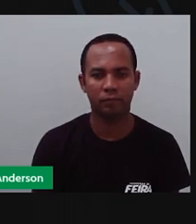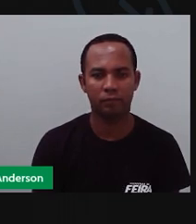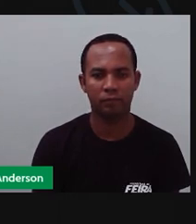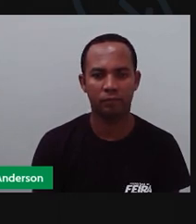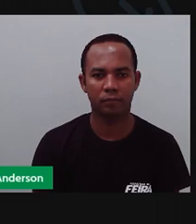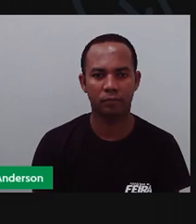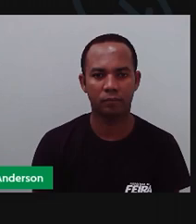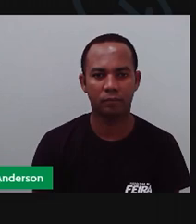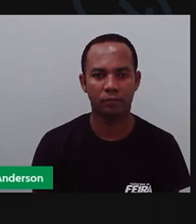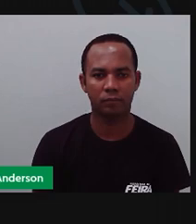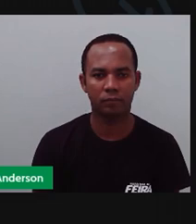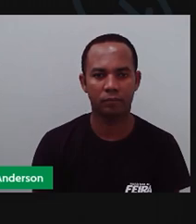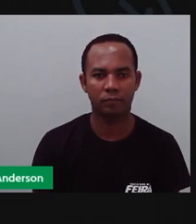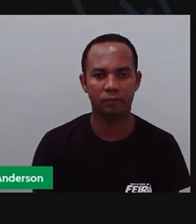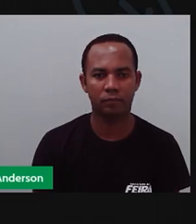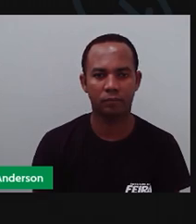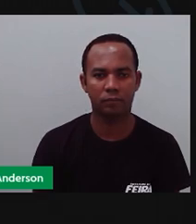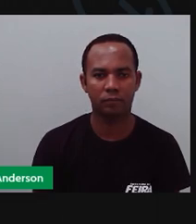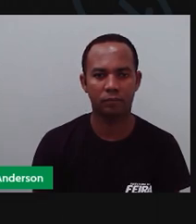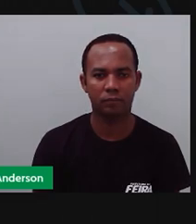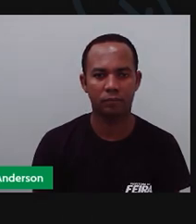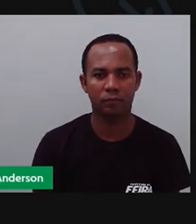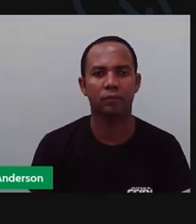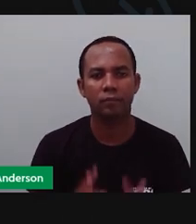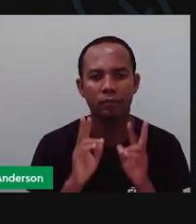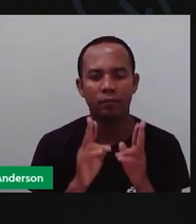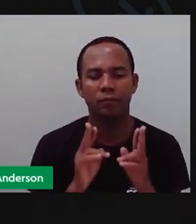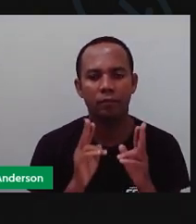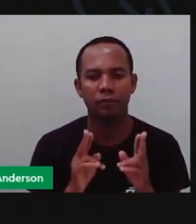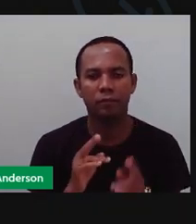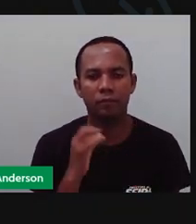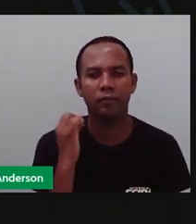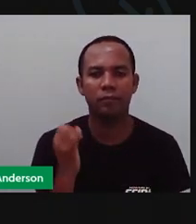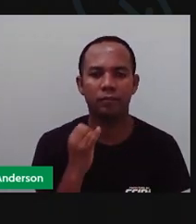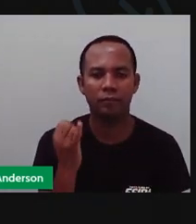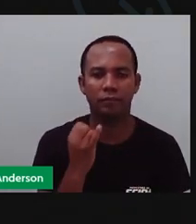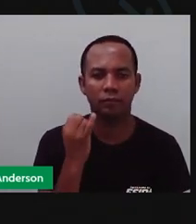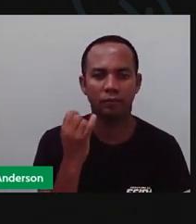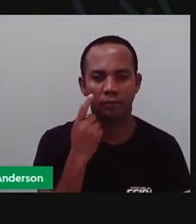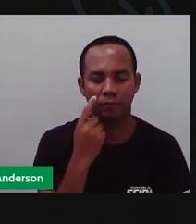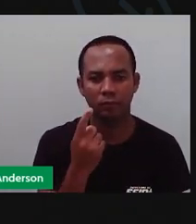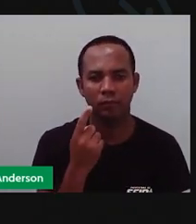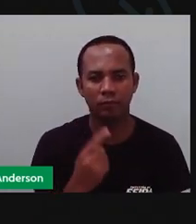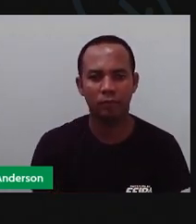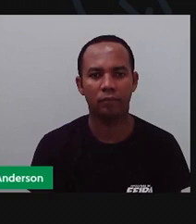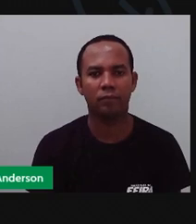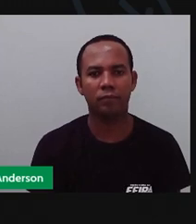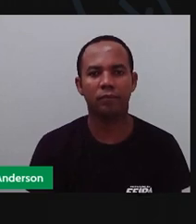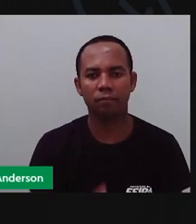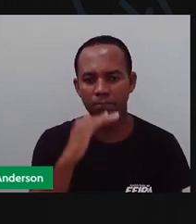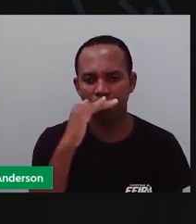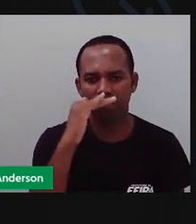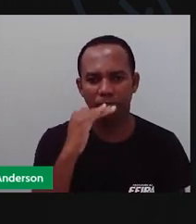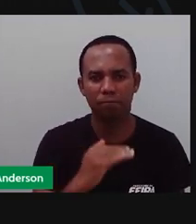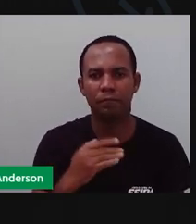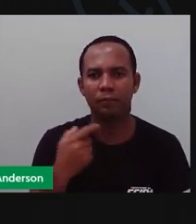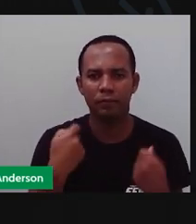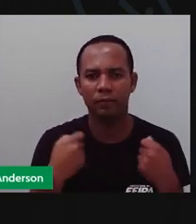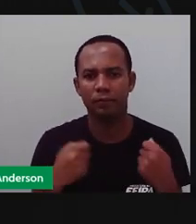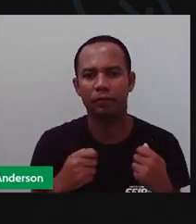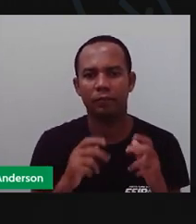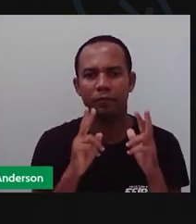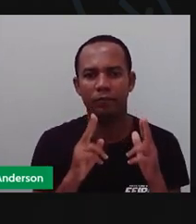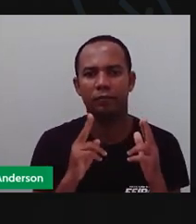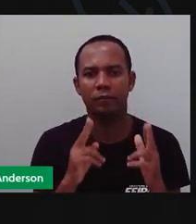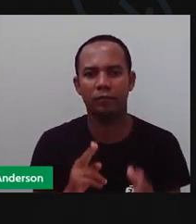Ó. Tá dividindo todos em espaços iguais. Isso é muito importante. Os espaços, eles precisam ser